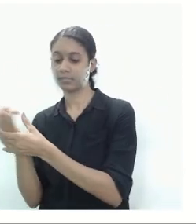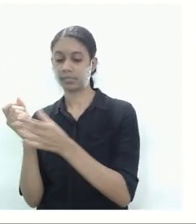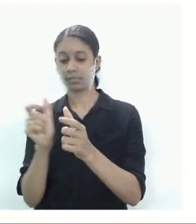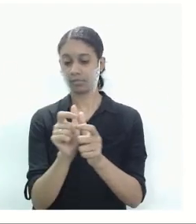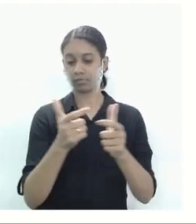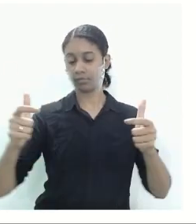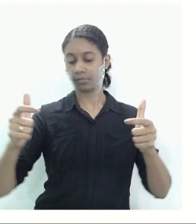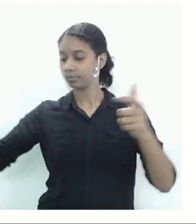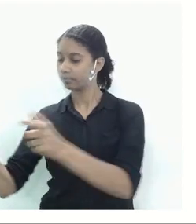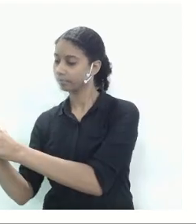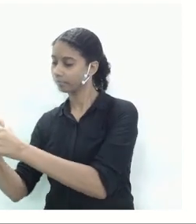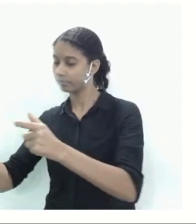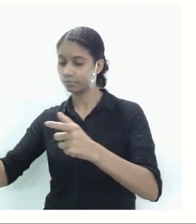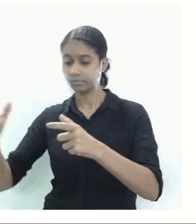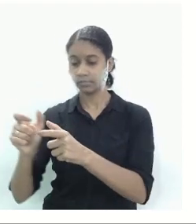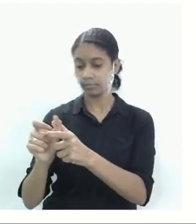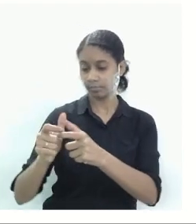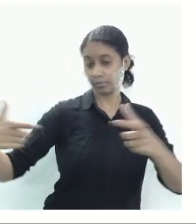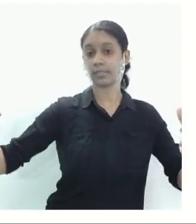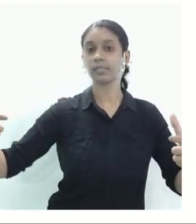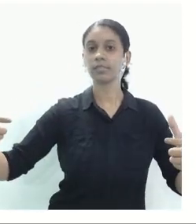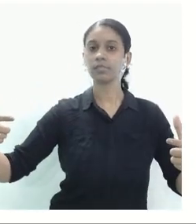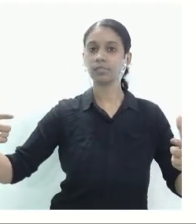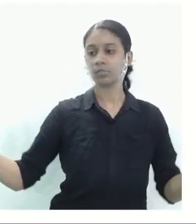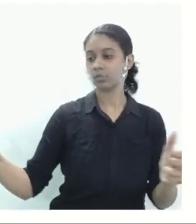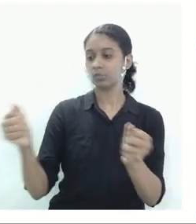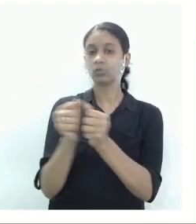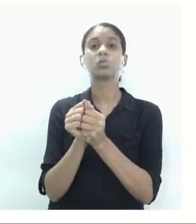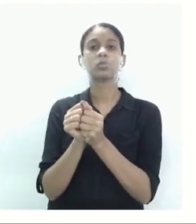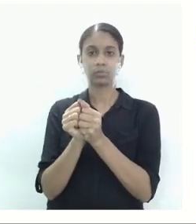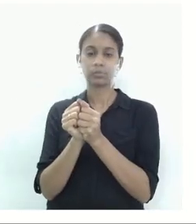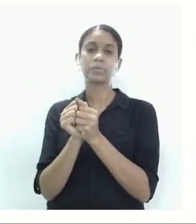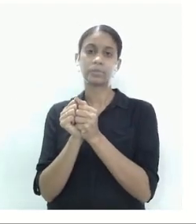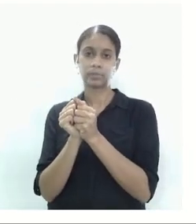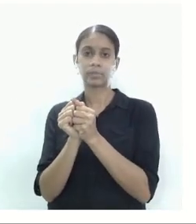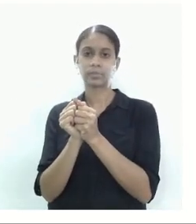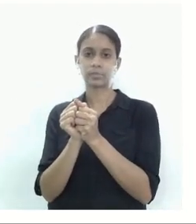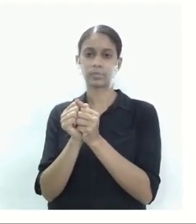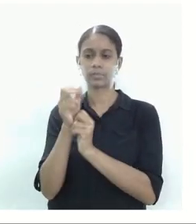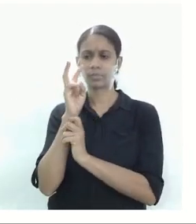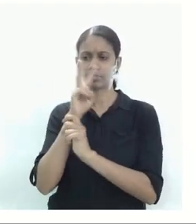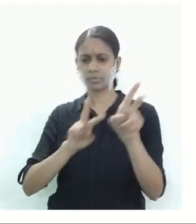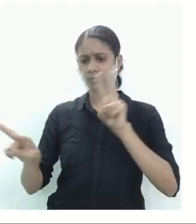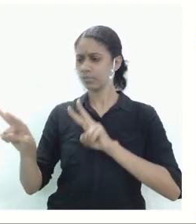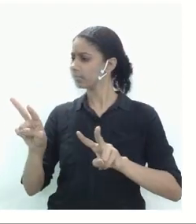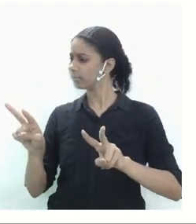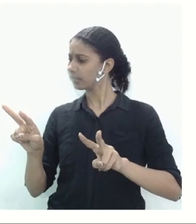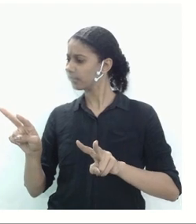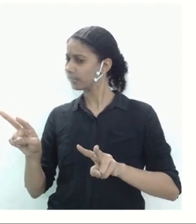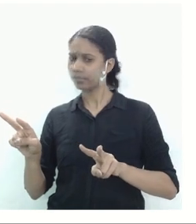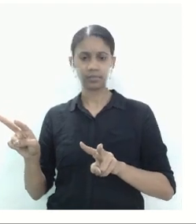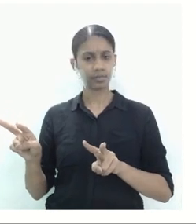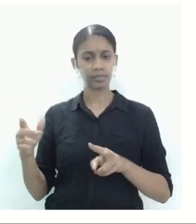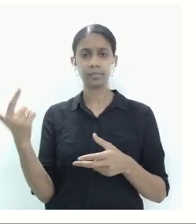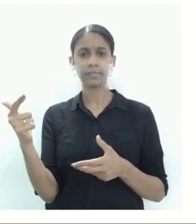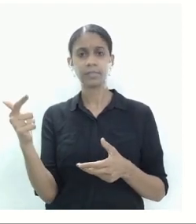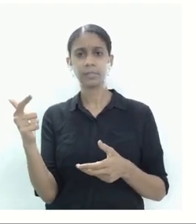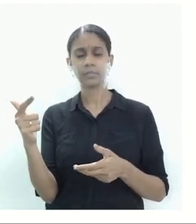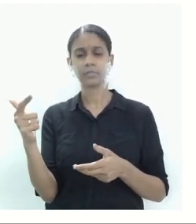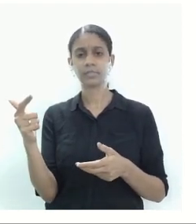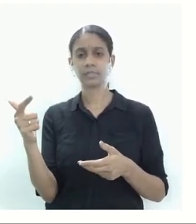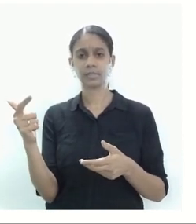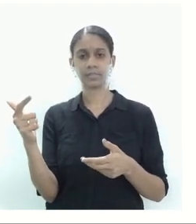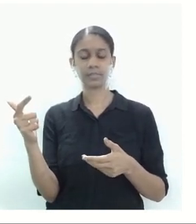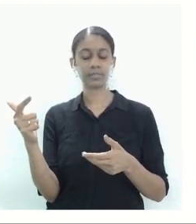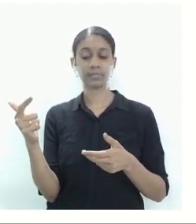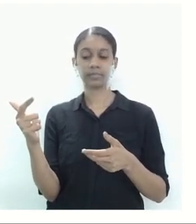e aí passa por uma outra cidade sem você ver esse ambiente rural entre elas então as